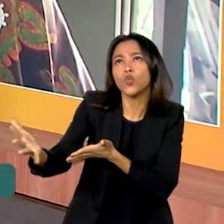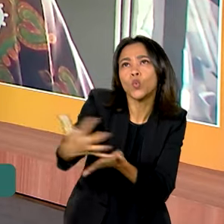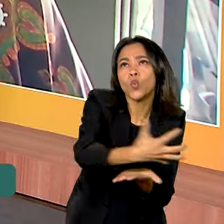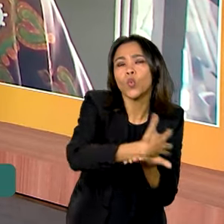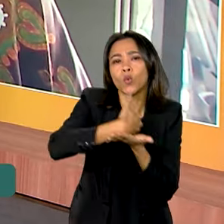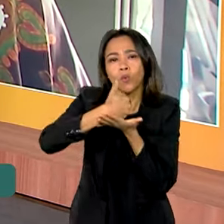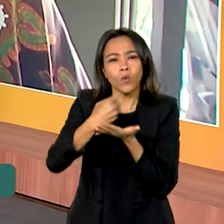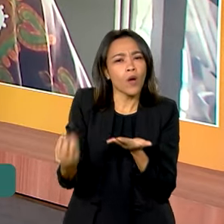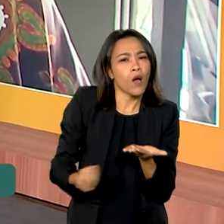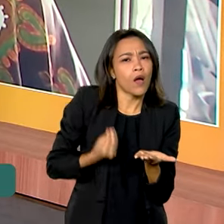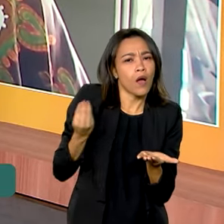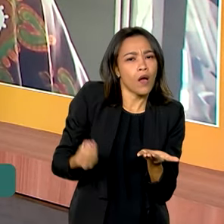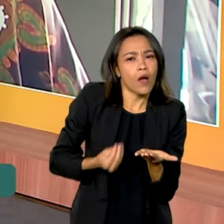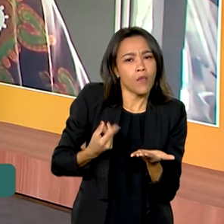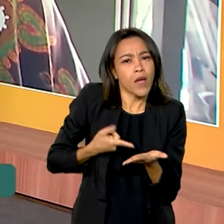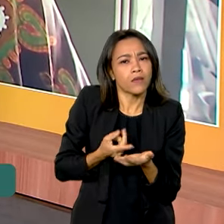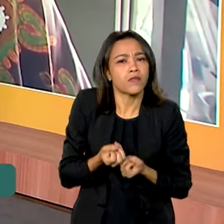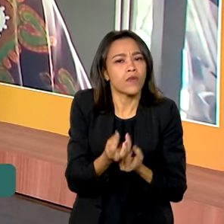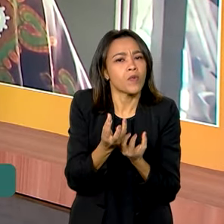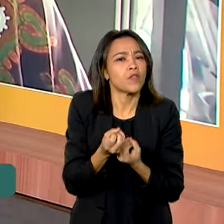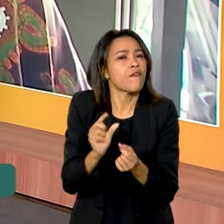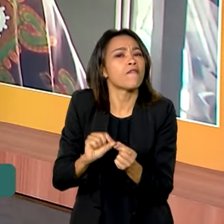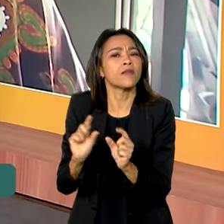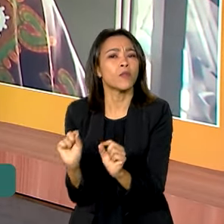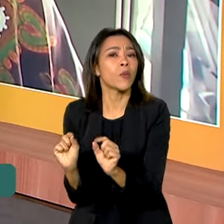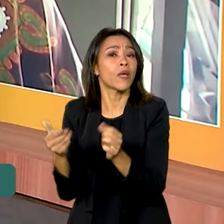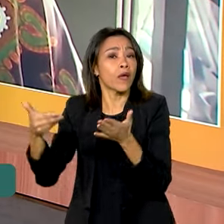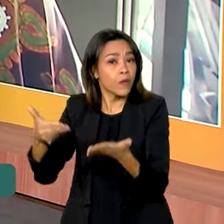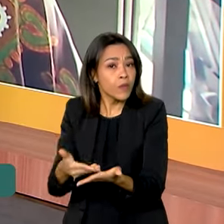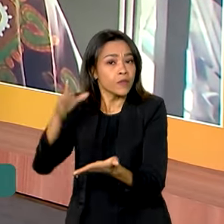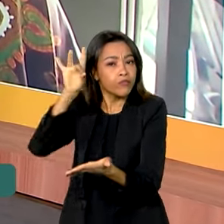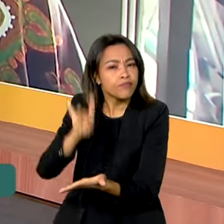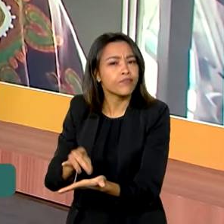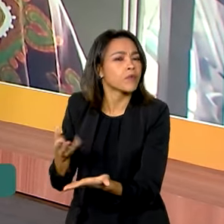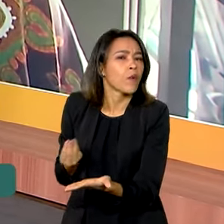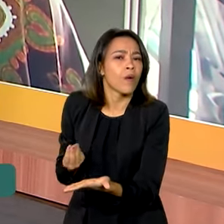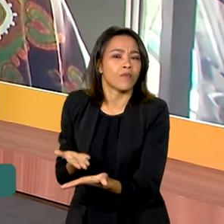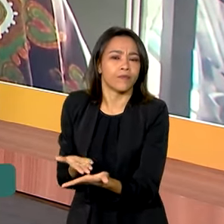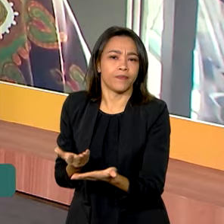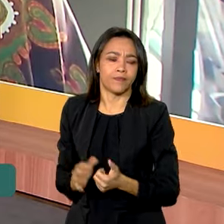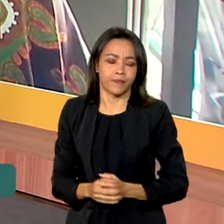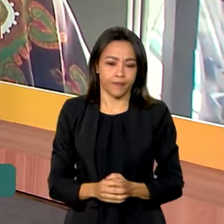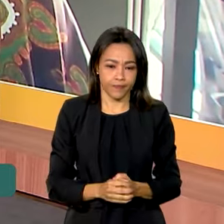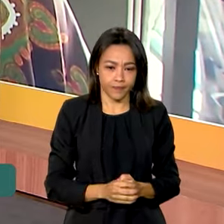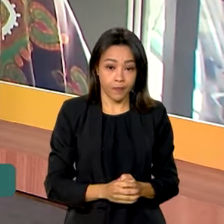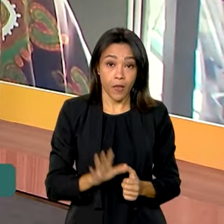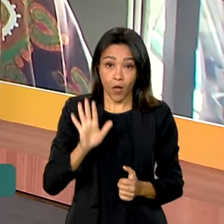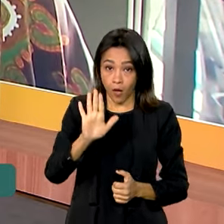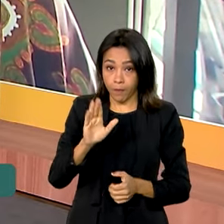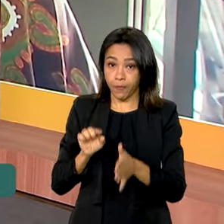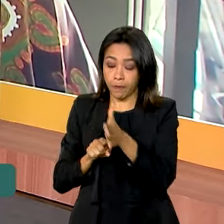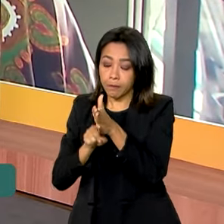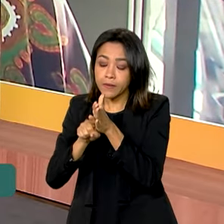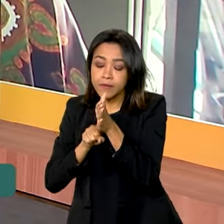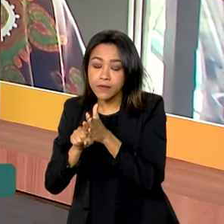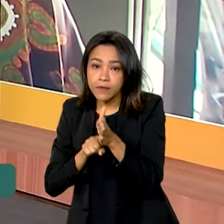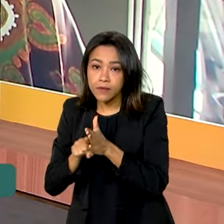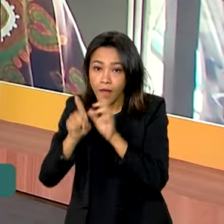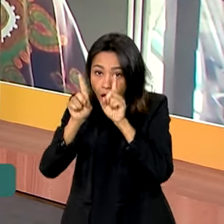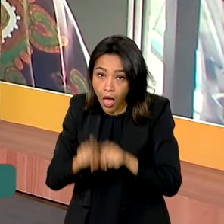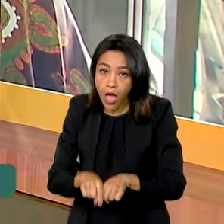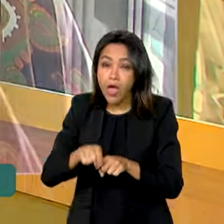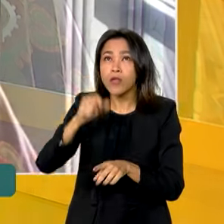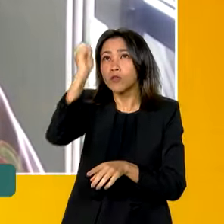de reunir esses dados? O que vocês vão fazer com esses dados na prática? Bom, a pesquisa é uma pesquisa